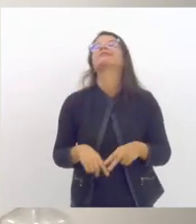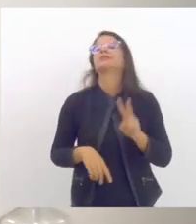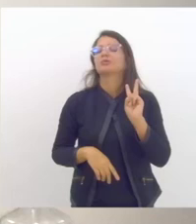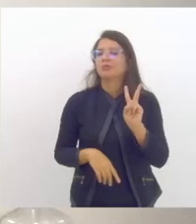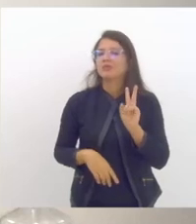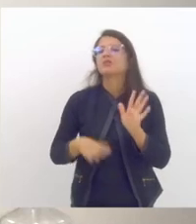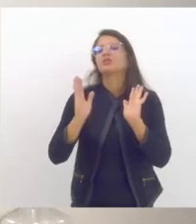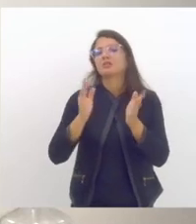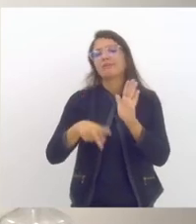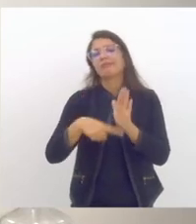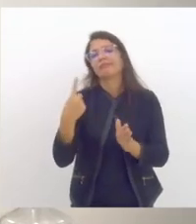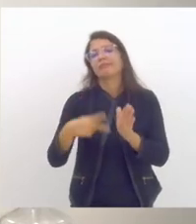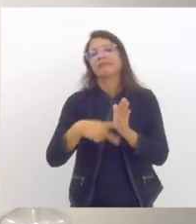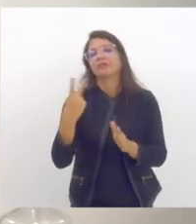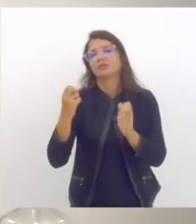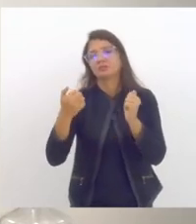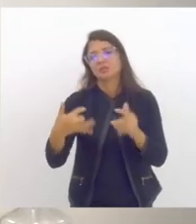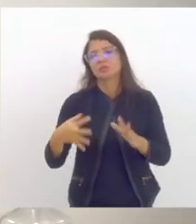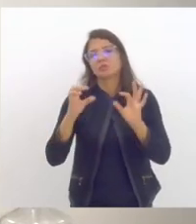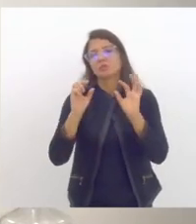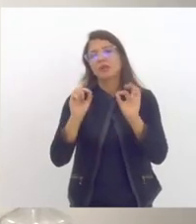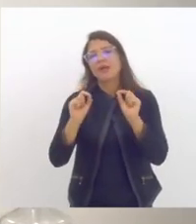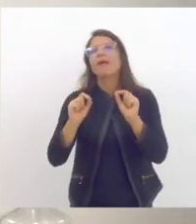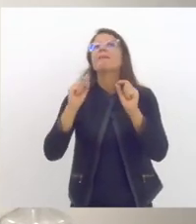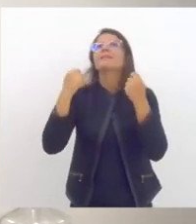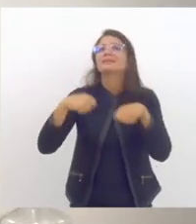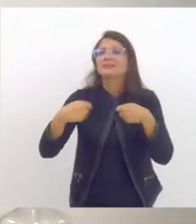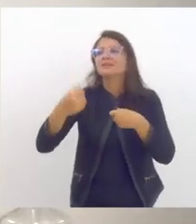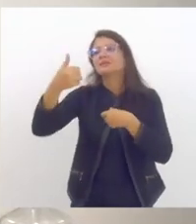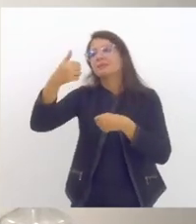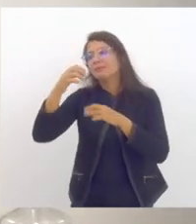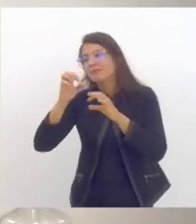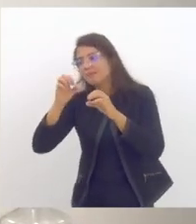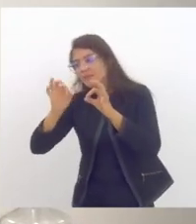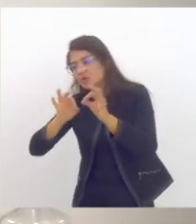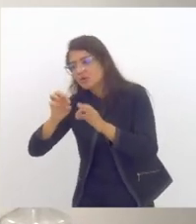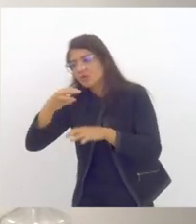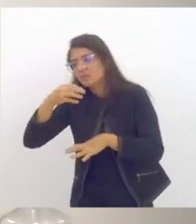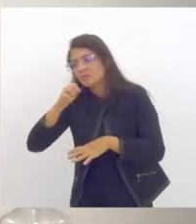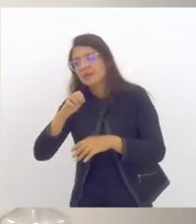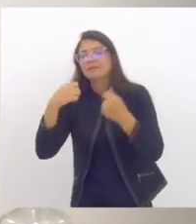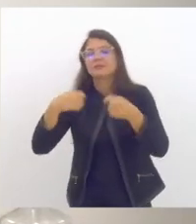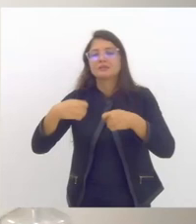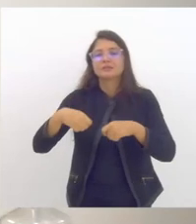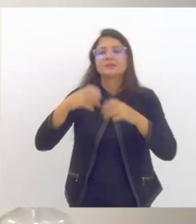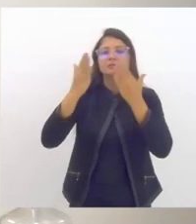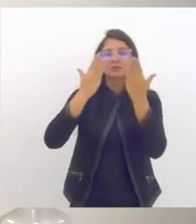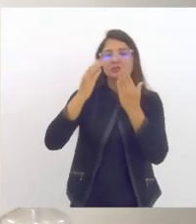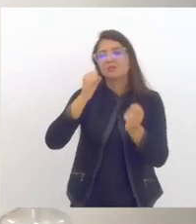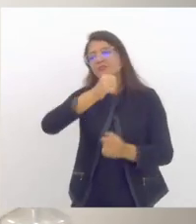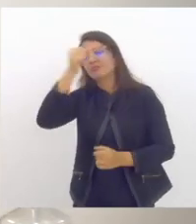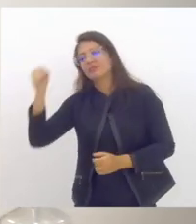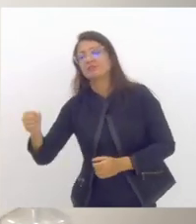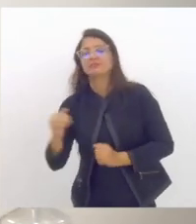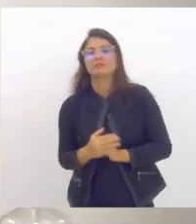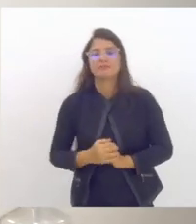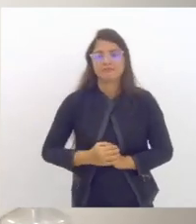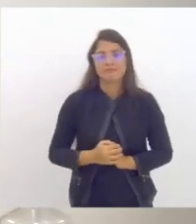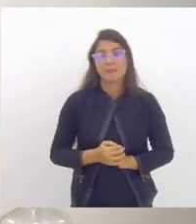nas próximas semanas para ver se há de fato essa possibilidade de isso ser feito ainda esse ano ou se